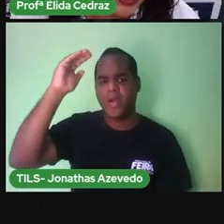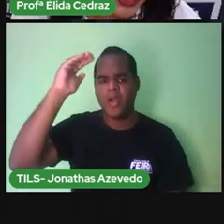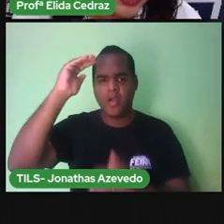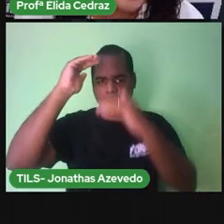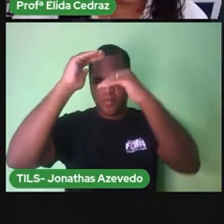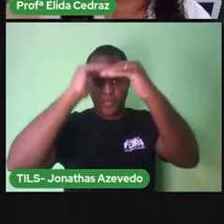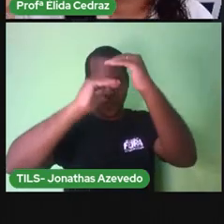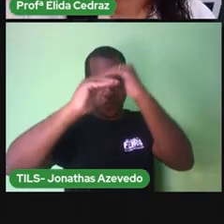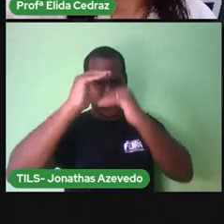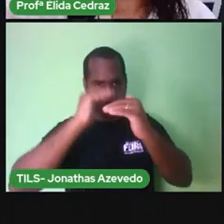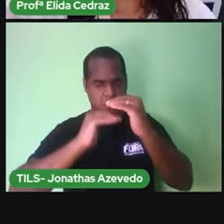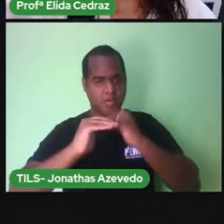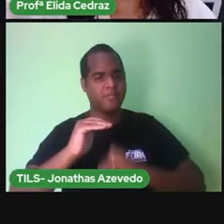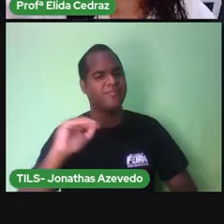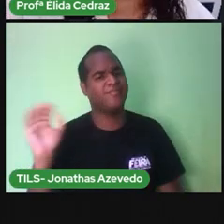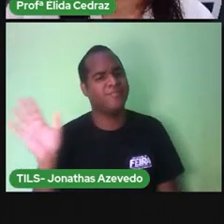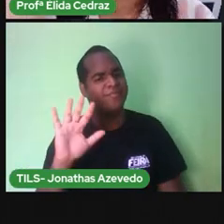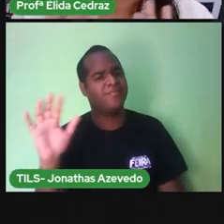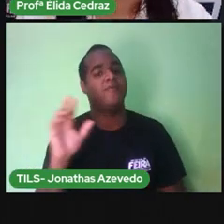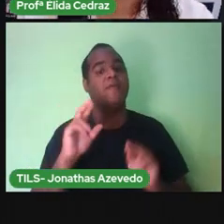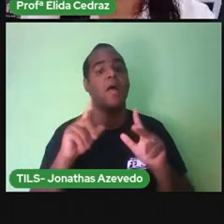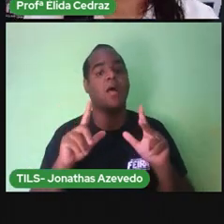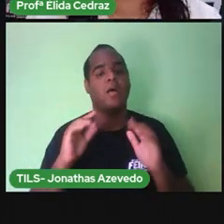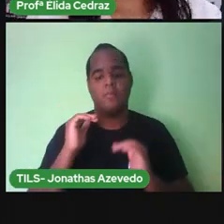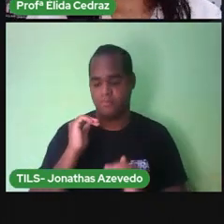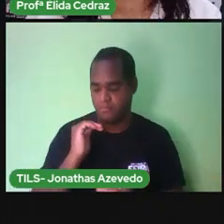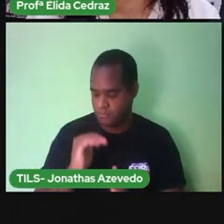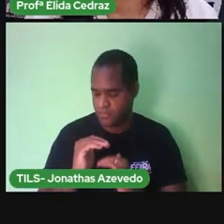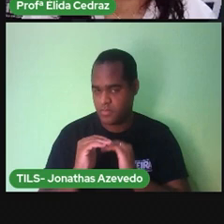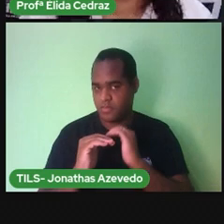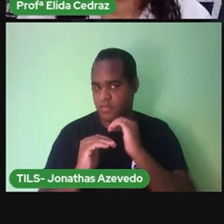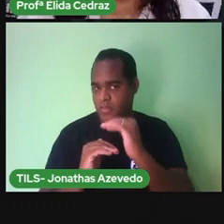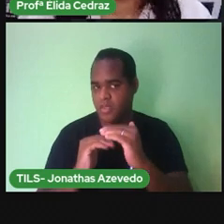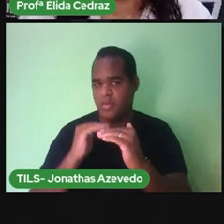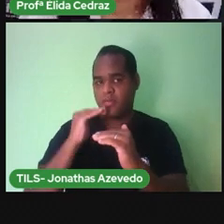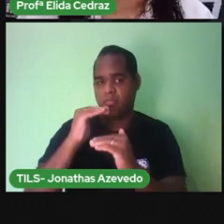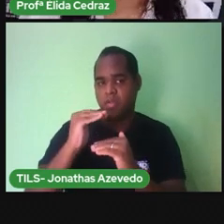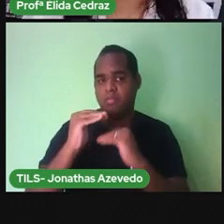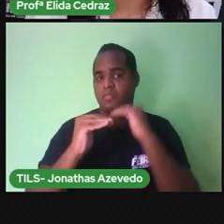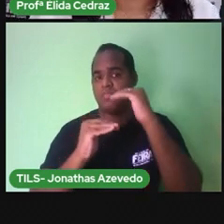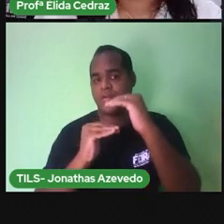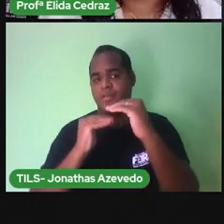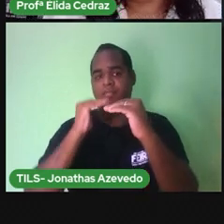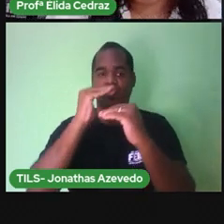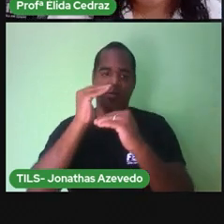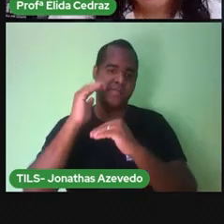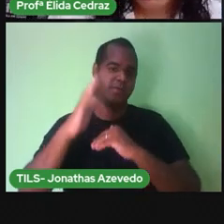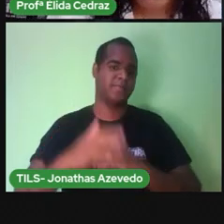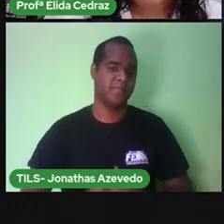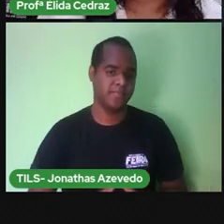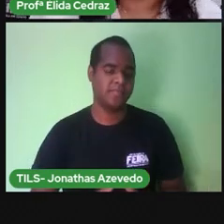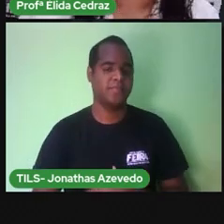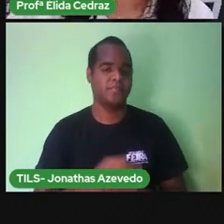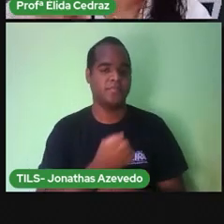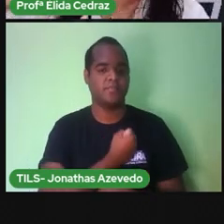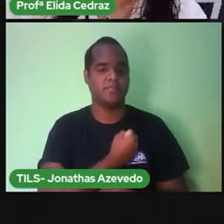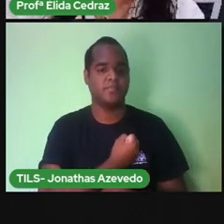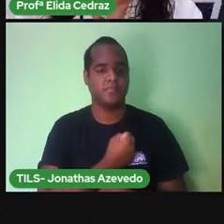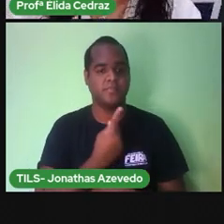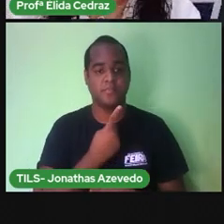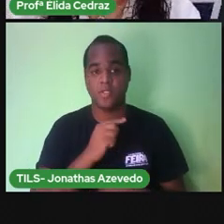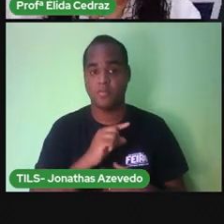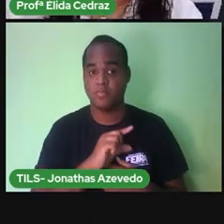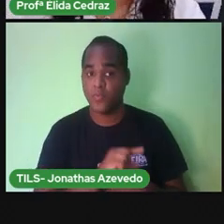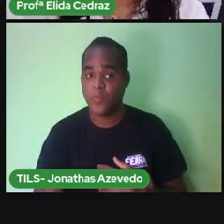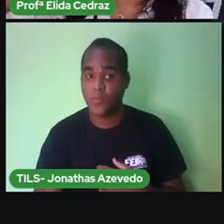nasceu pequenininho E foi crescendo Na matemática Isso também Tá bom? Dos números menores Para os